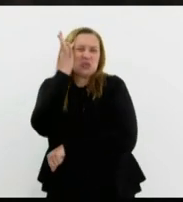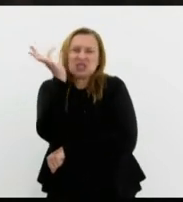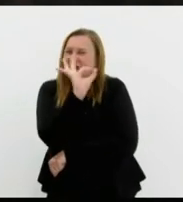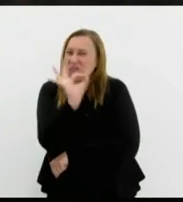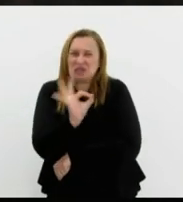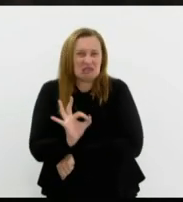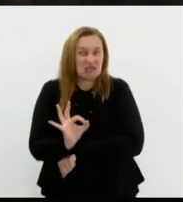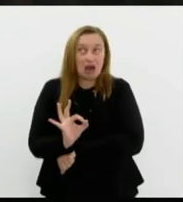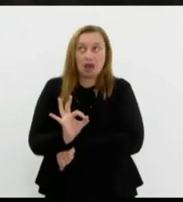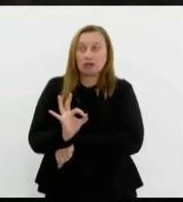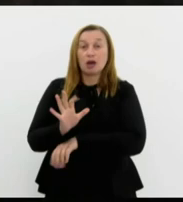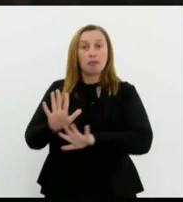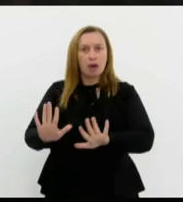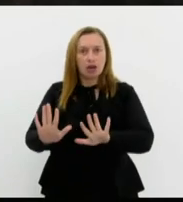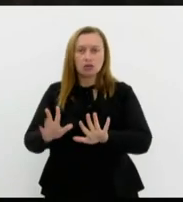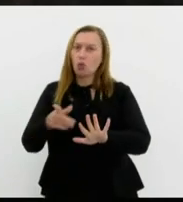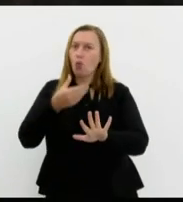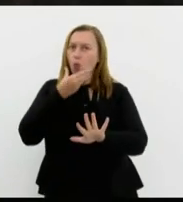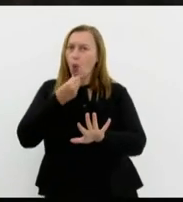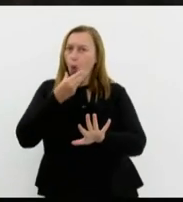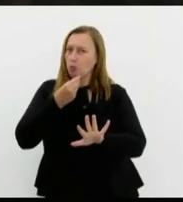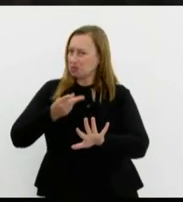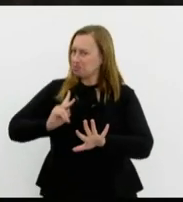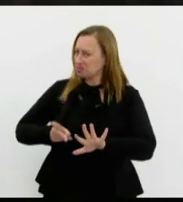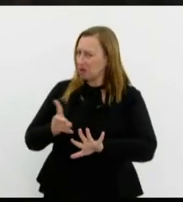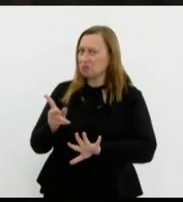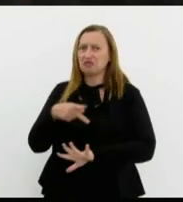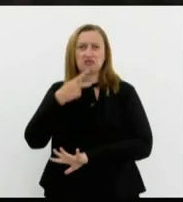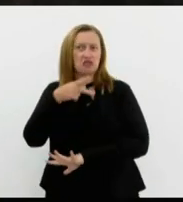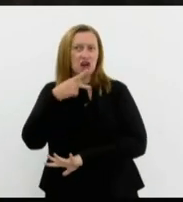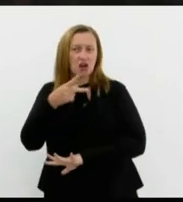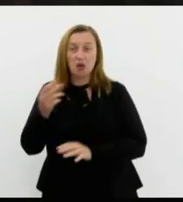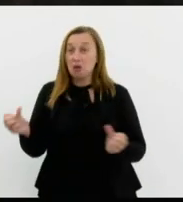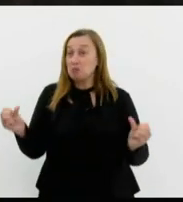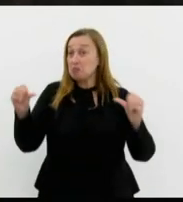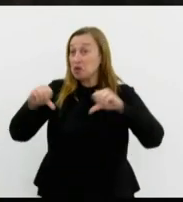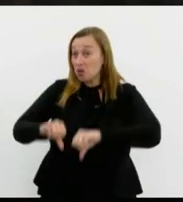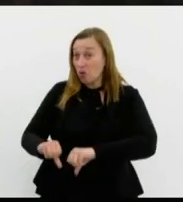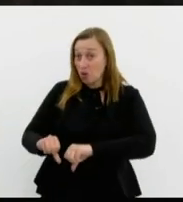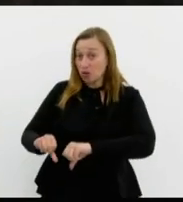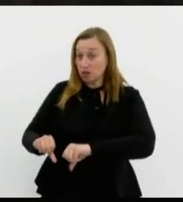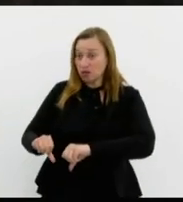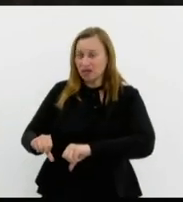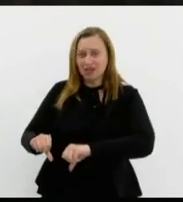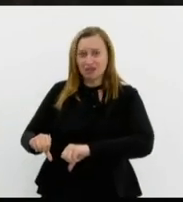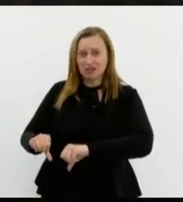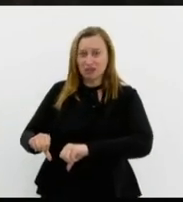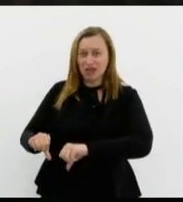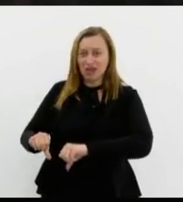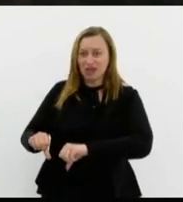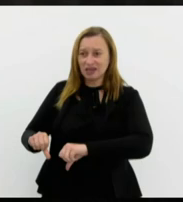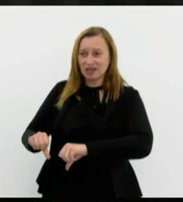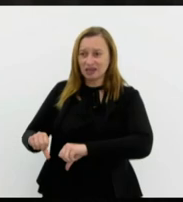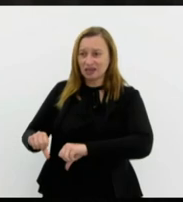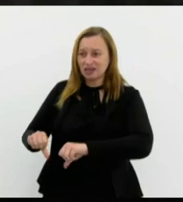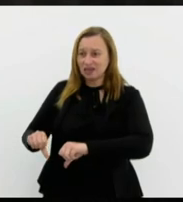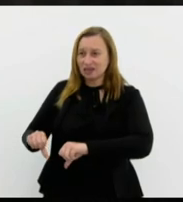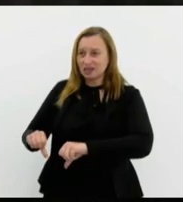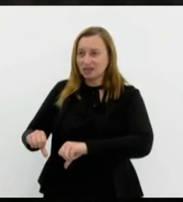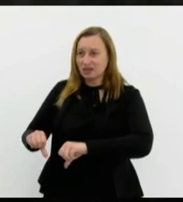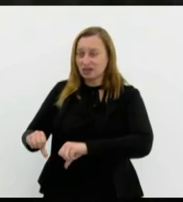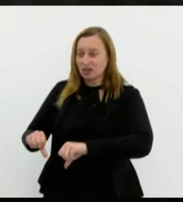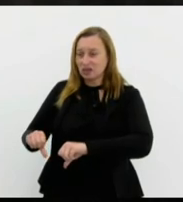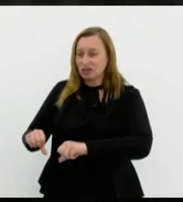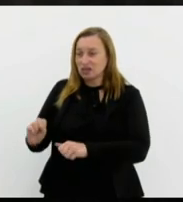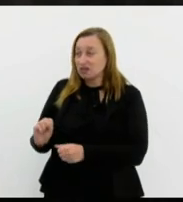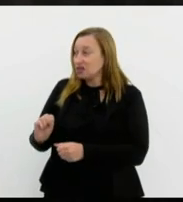homem que sempre declarou que pior do que fazer esteira era ler e que nunca se